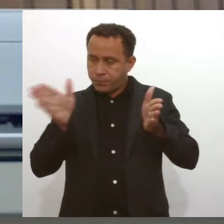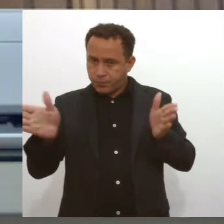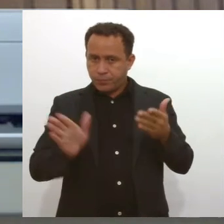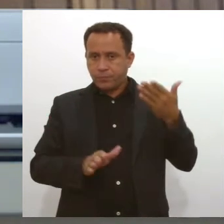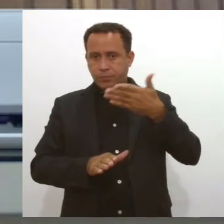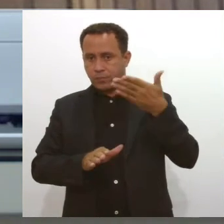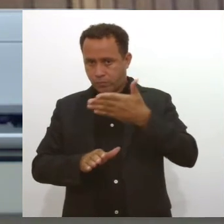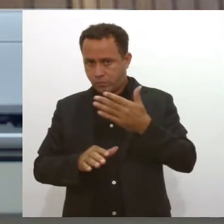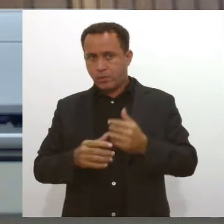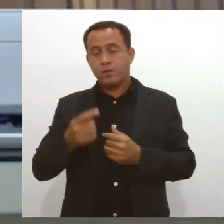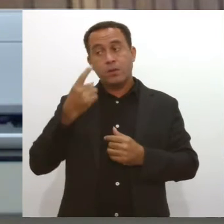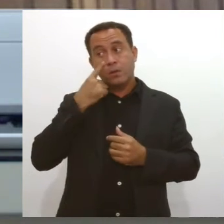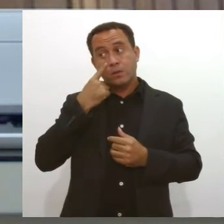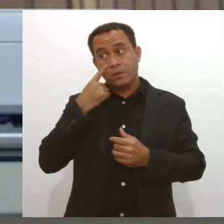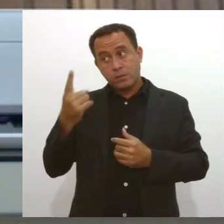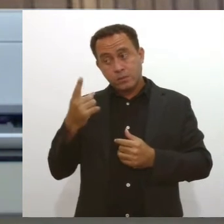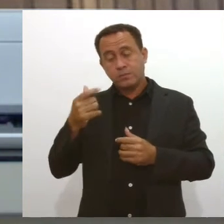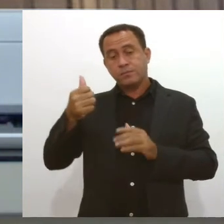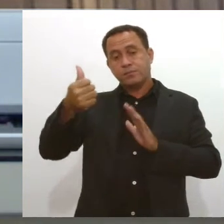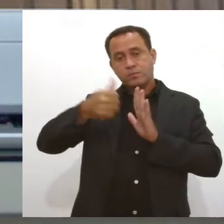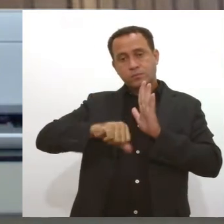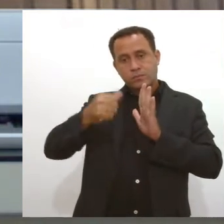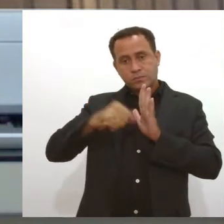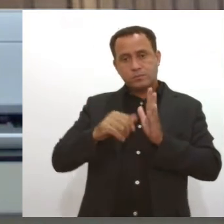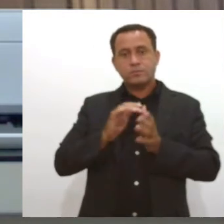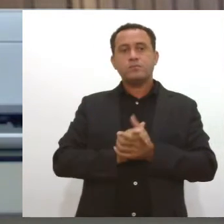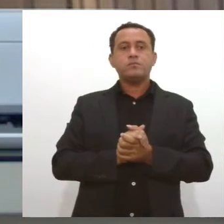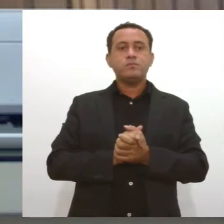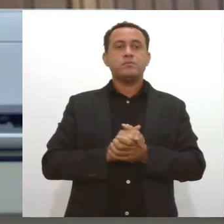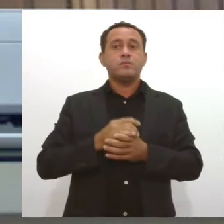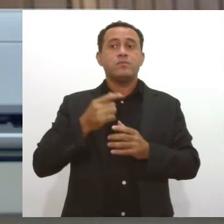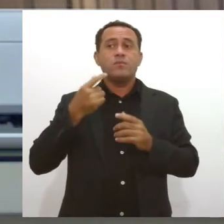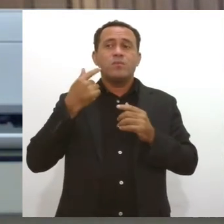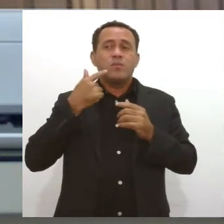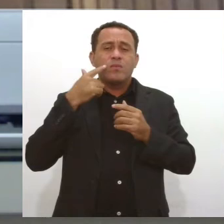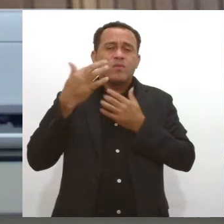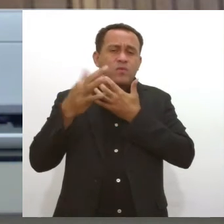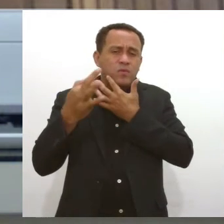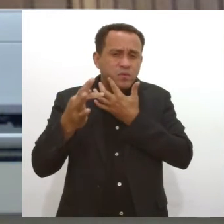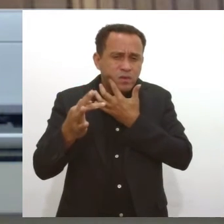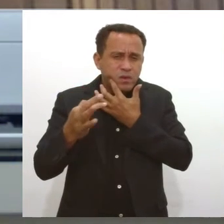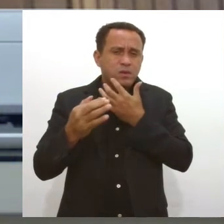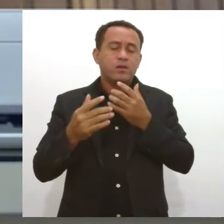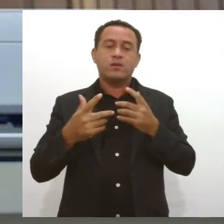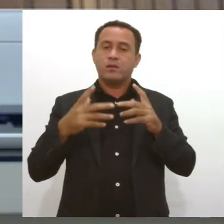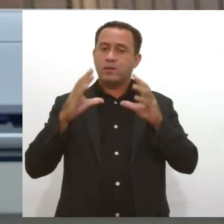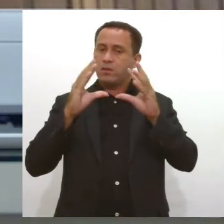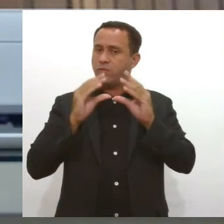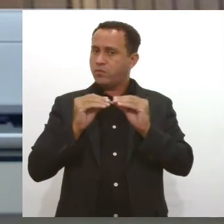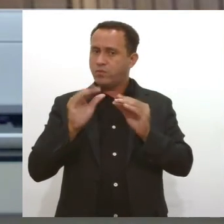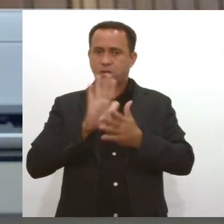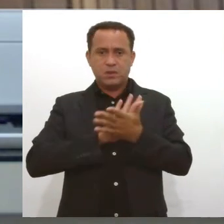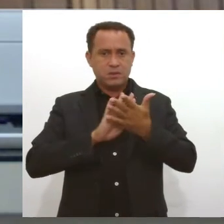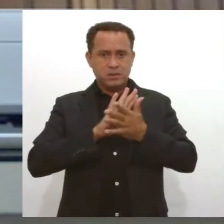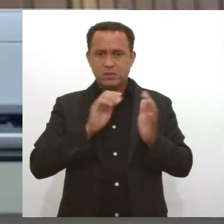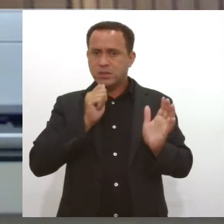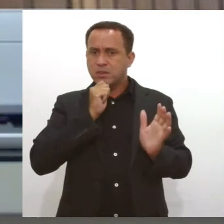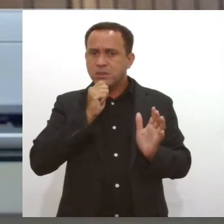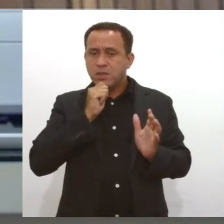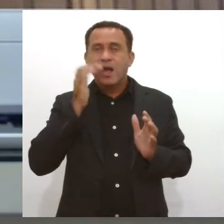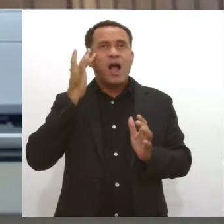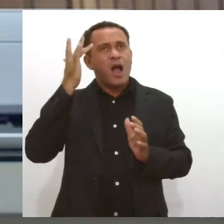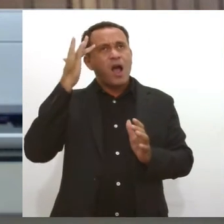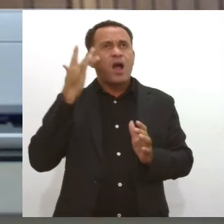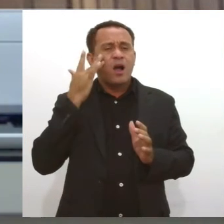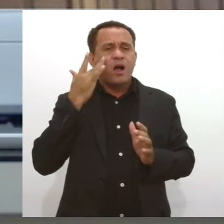temos que realizar o autoexame, e é justamente isso, essas lesões que não cicatrizam, essas lesões que a gente acha que